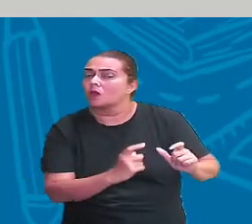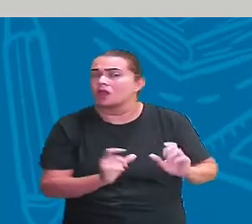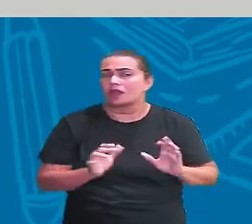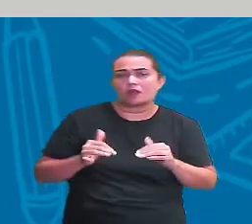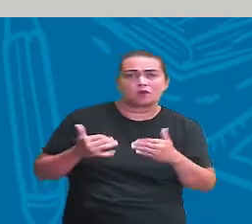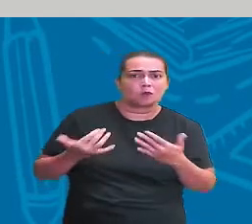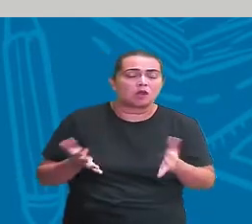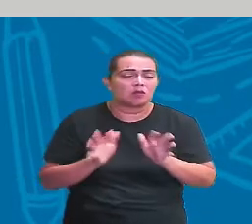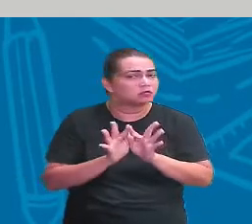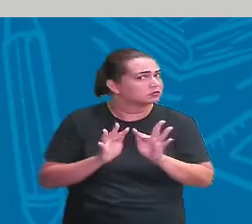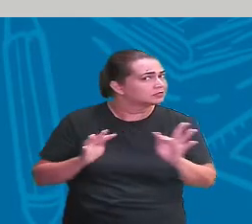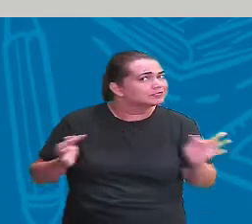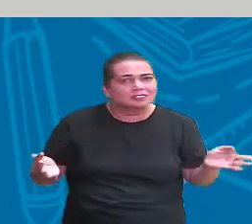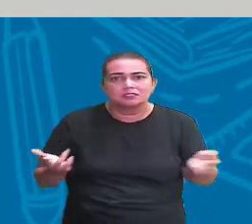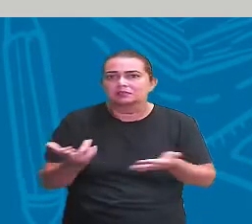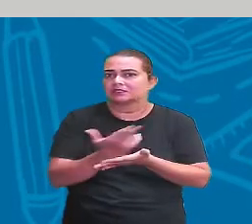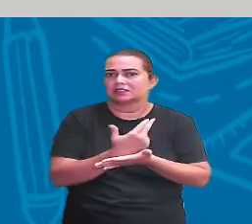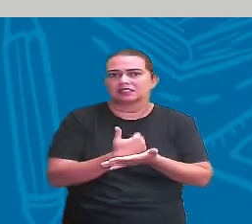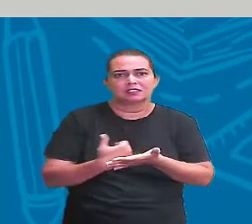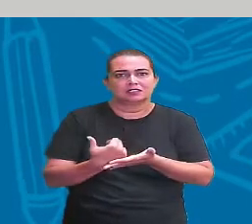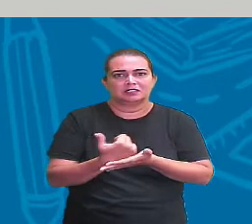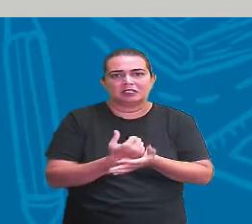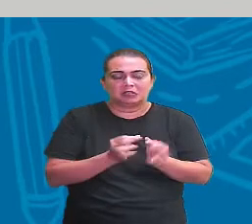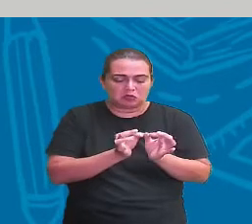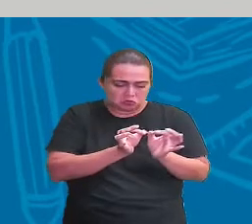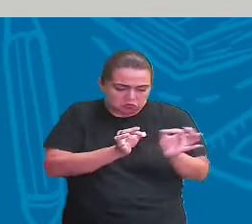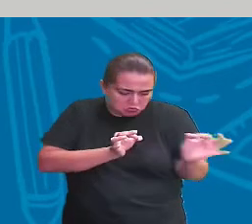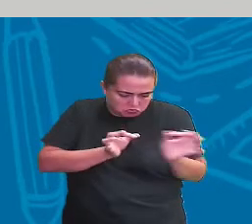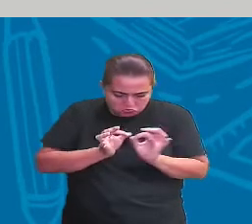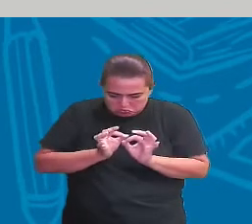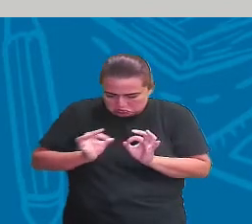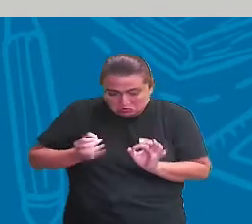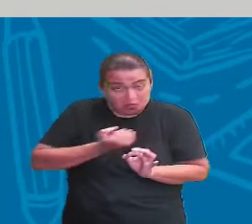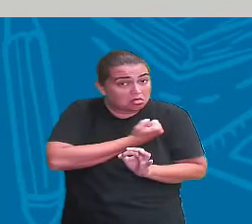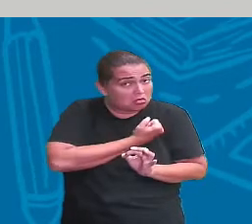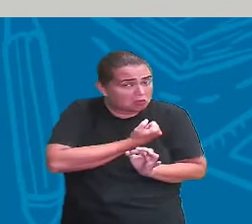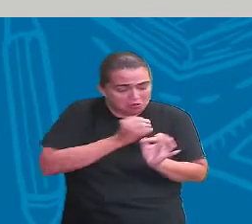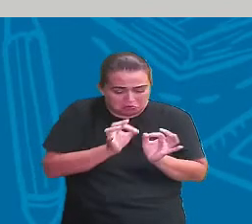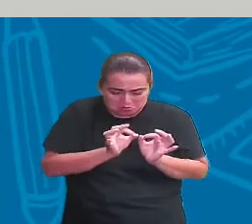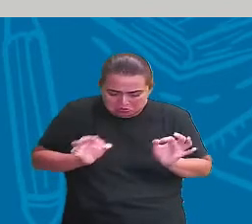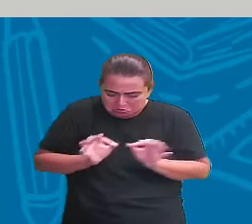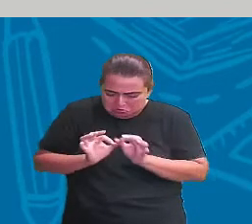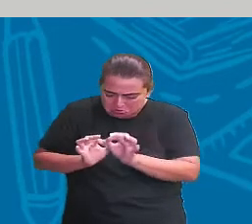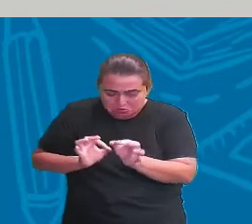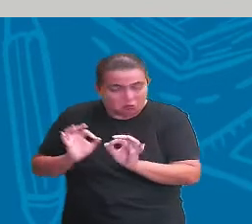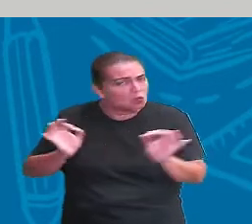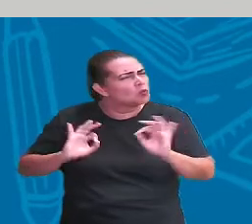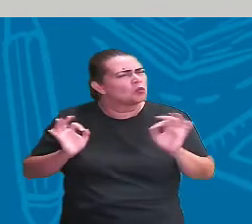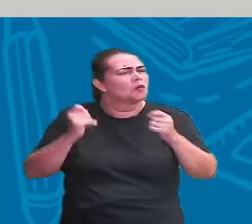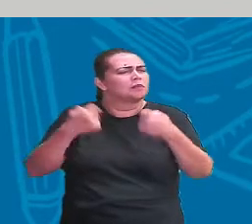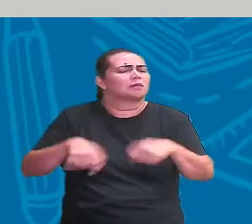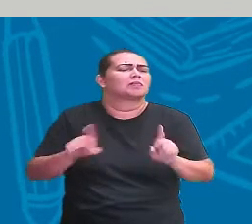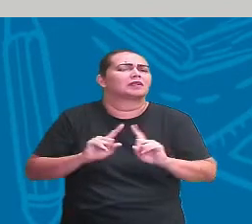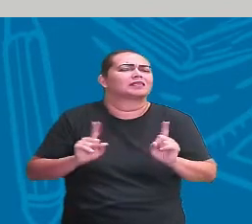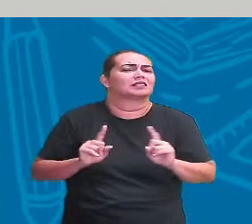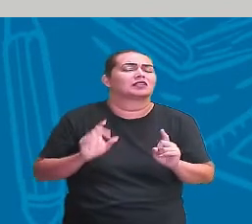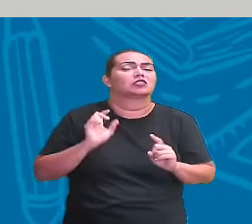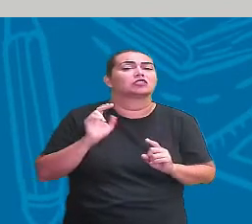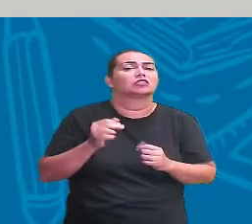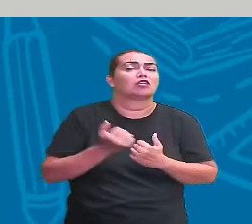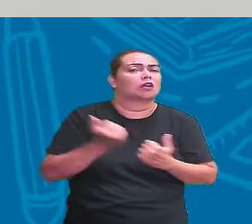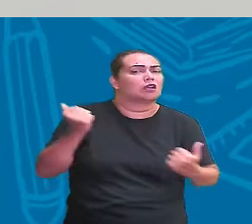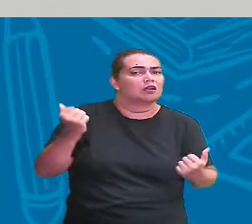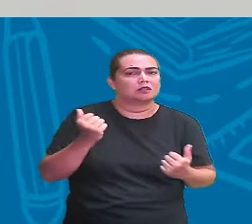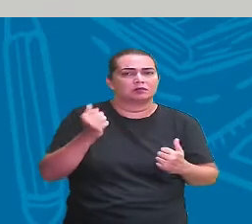desenho bem simples, que não tem muitas metragens, nem nada. Mas que é simplesmente para representar o